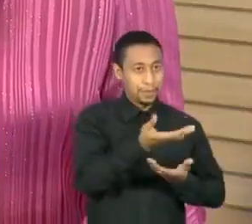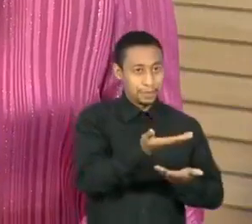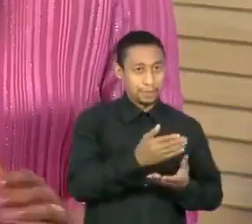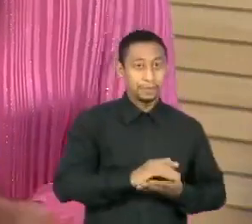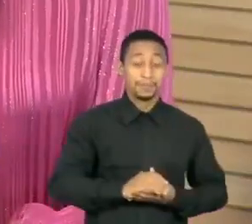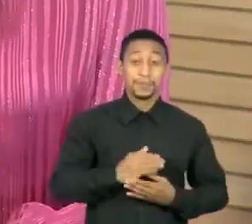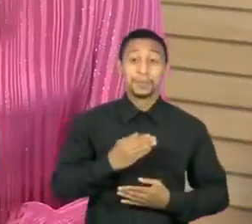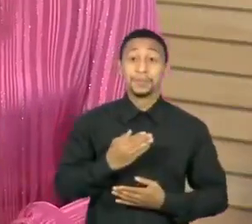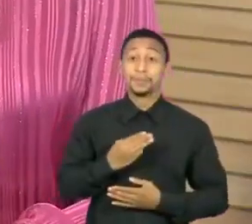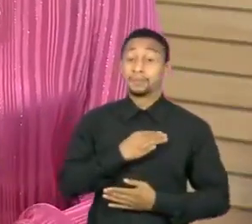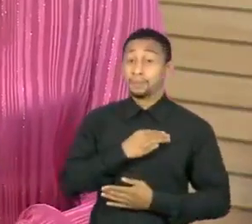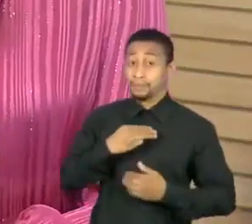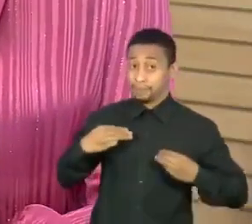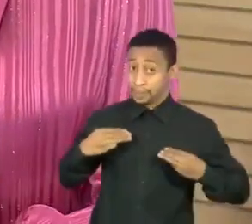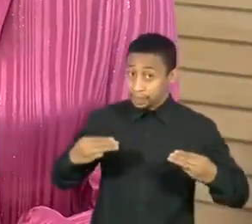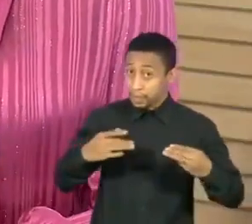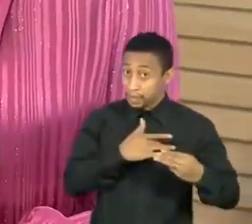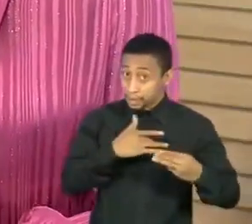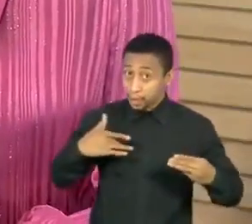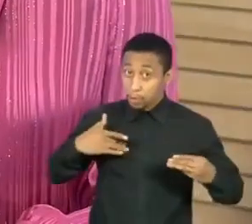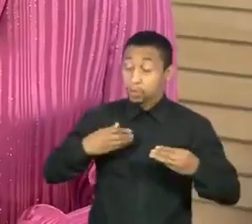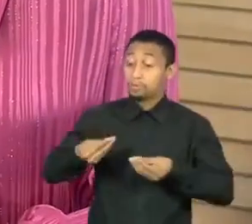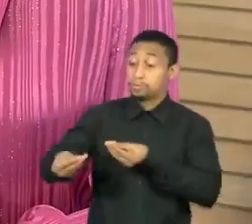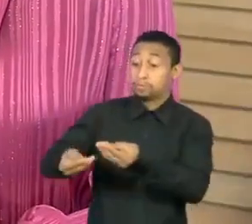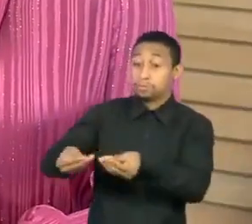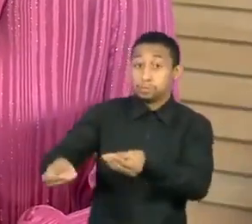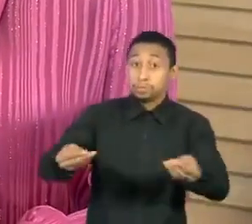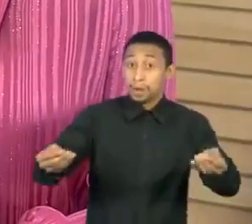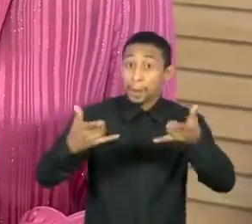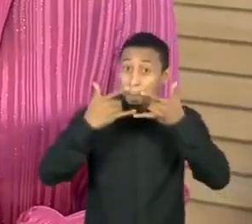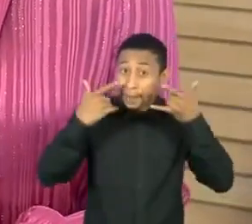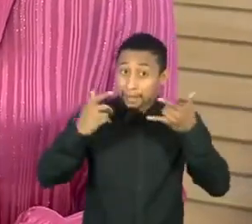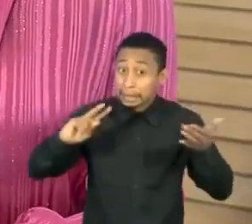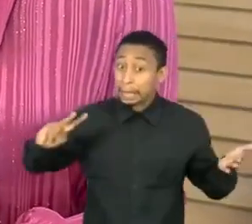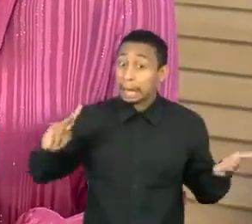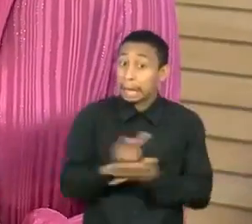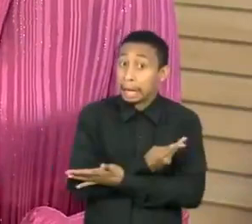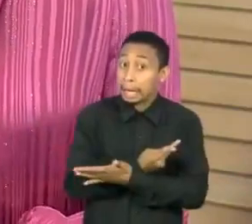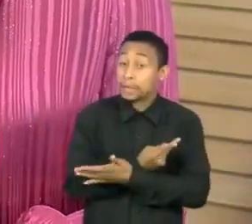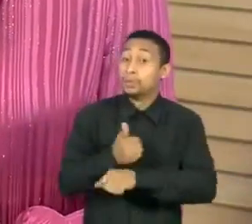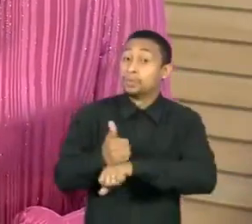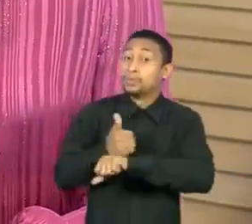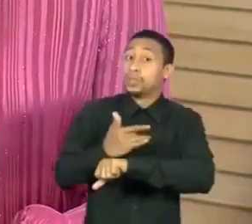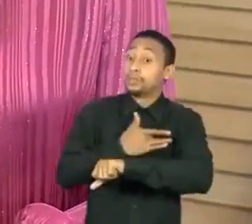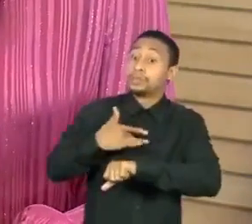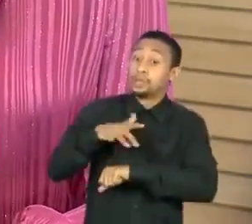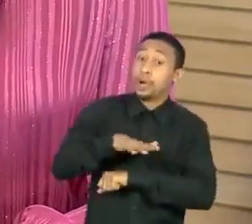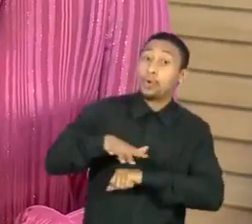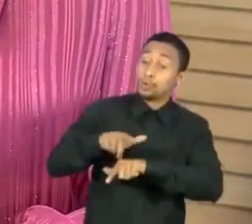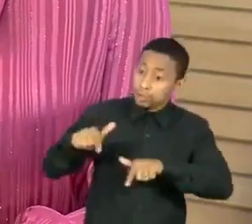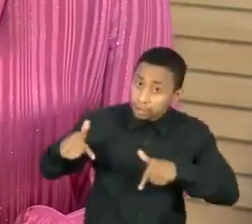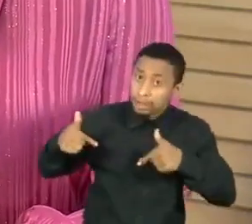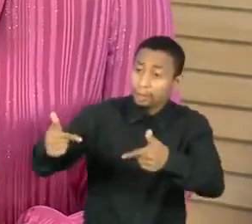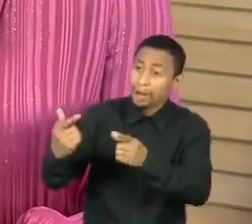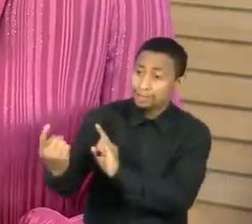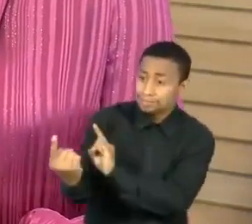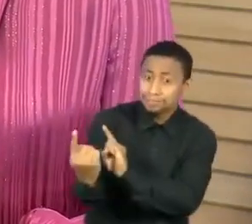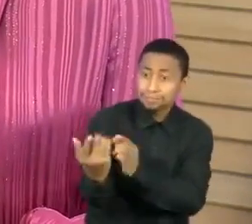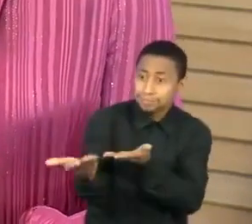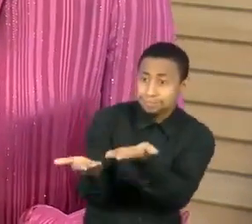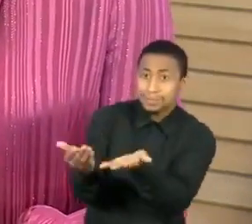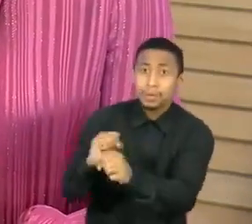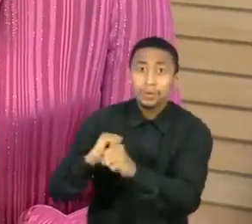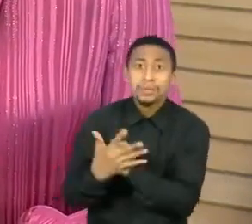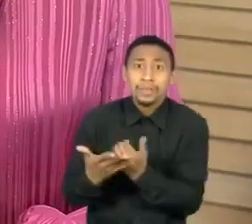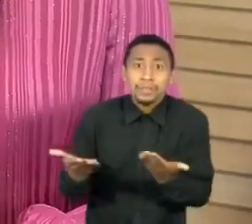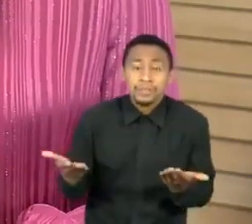O Ministério da Saúde distribuiu máscaras impróprias para profissionais de saúde que trabalham na linha de frente contra a Covid-19.